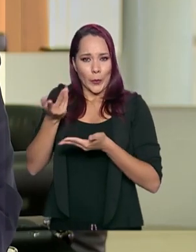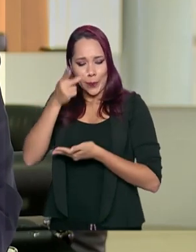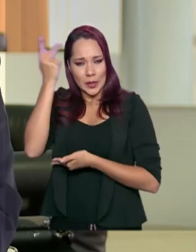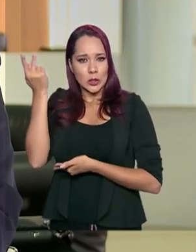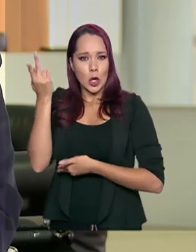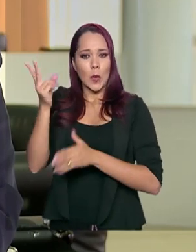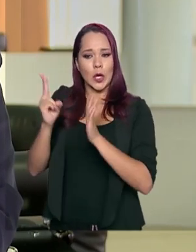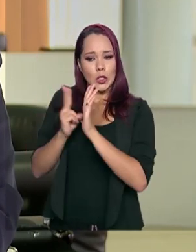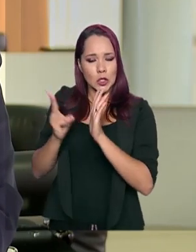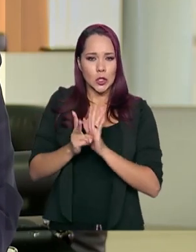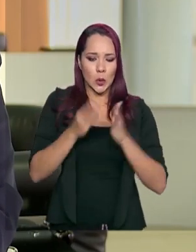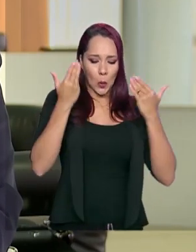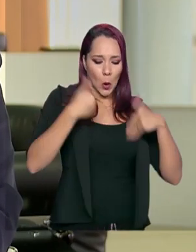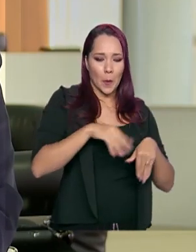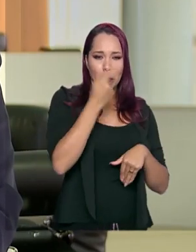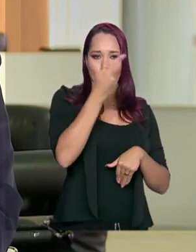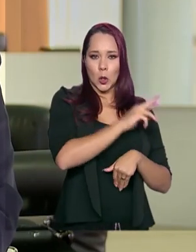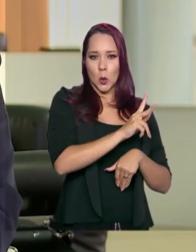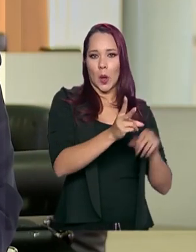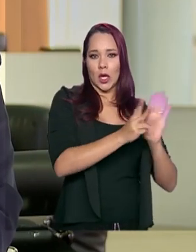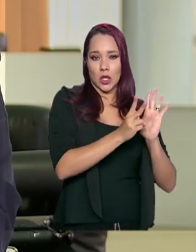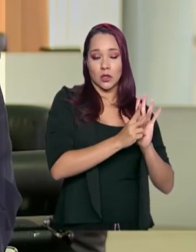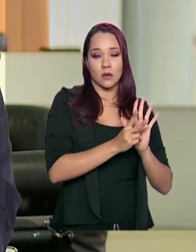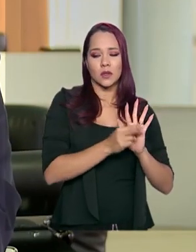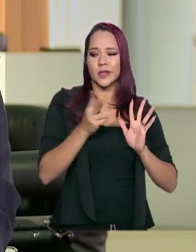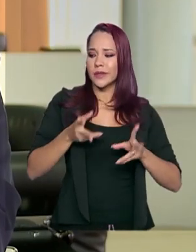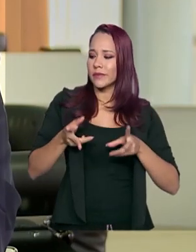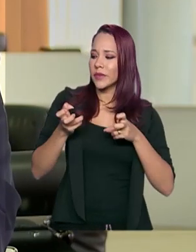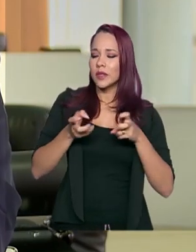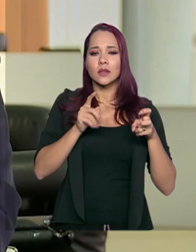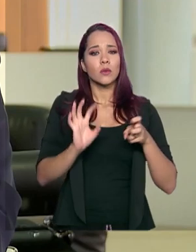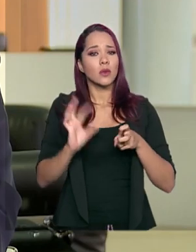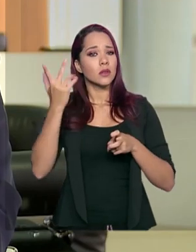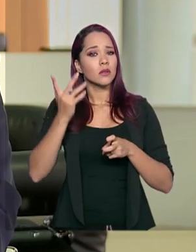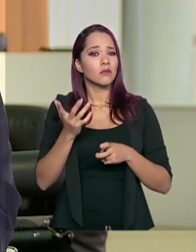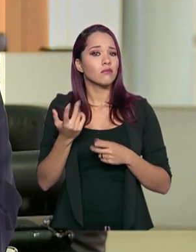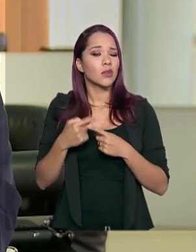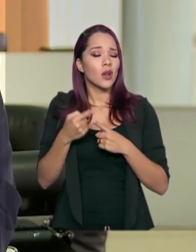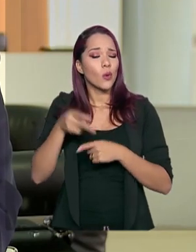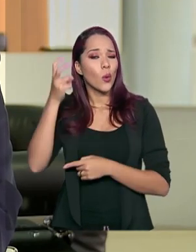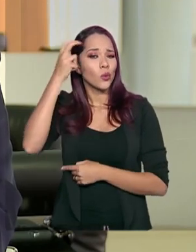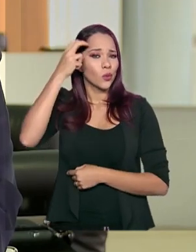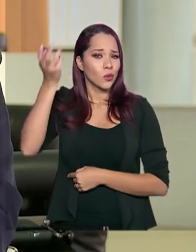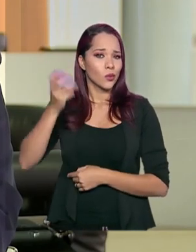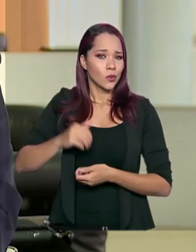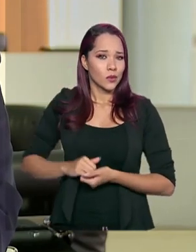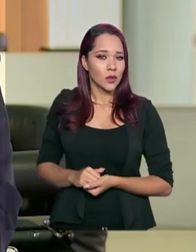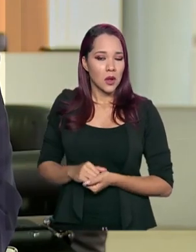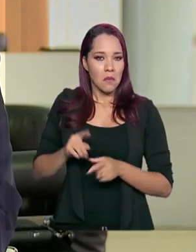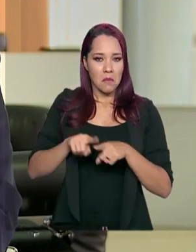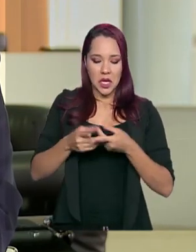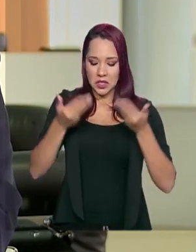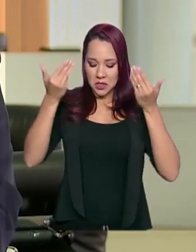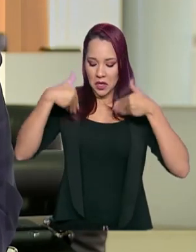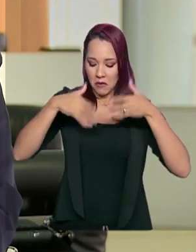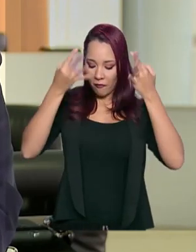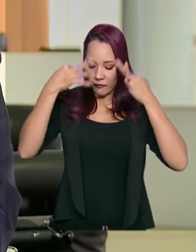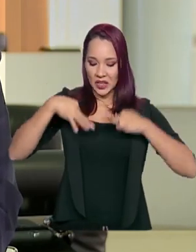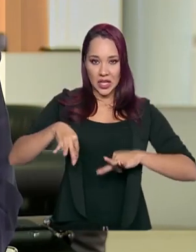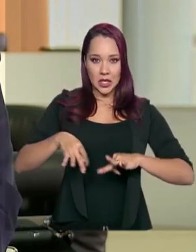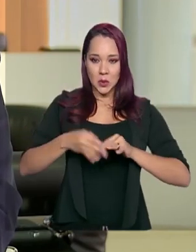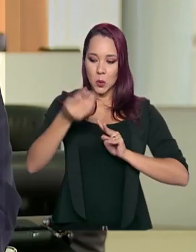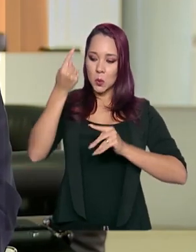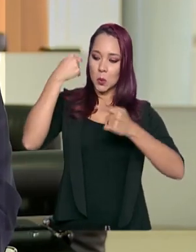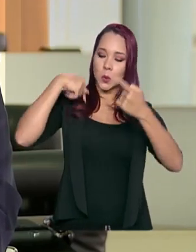saúde indígena, a gente peculiariza uma situação que basicamente ocorre pelas questões culturais, mas fisicamente as